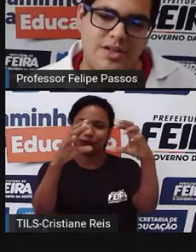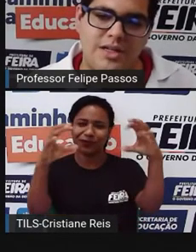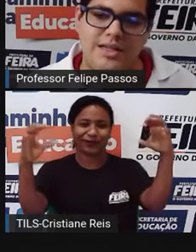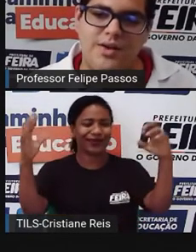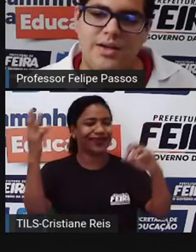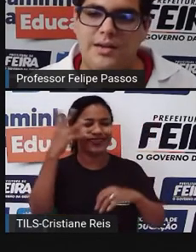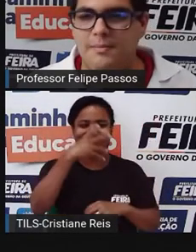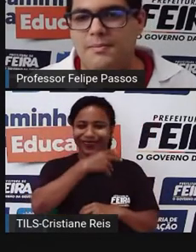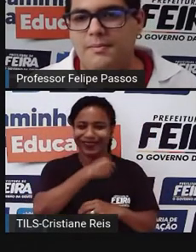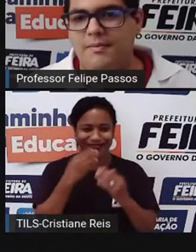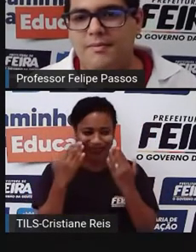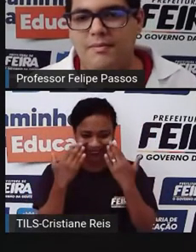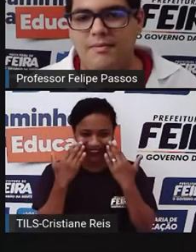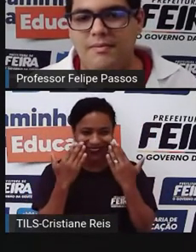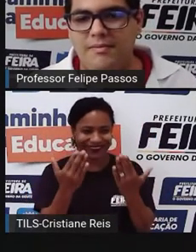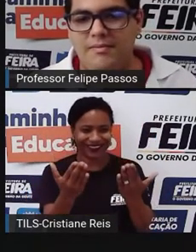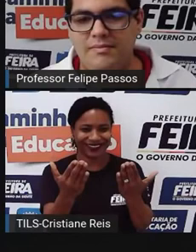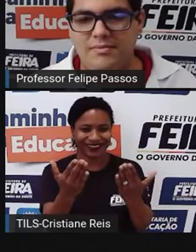Bora prestar atenção aqui.